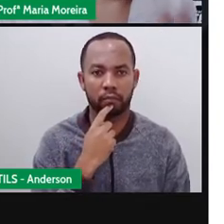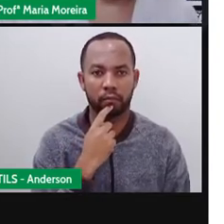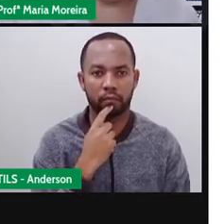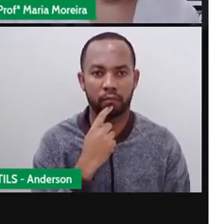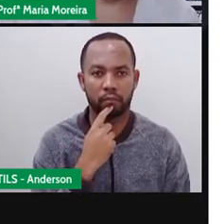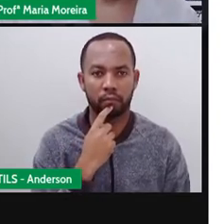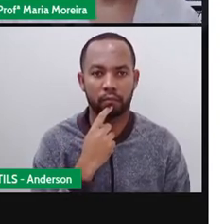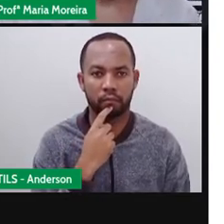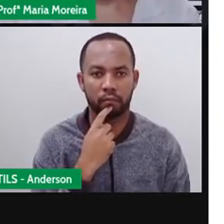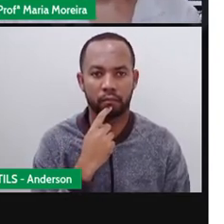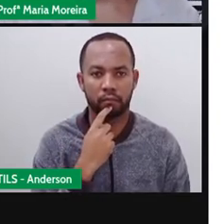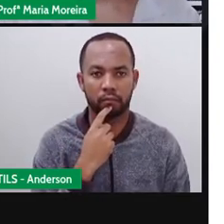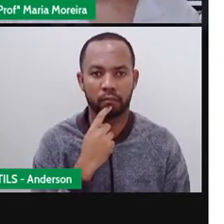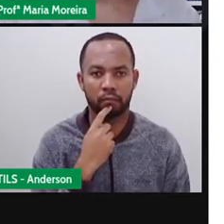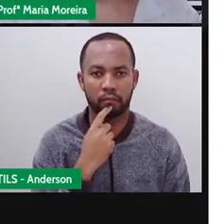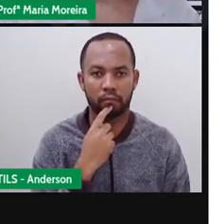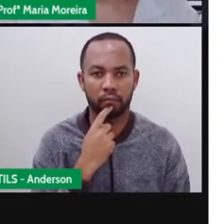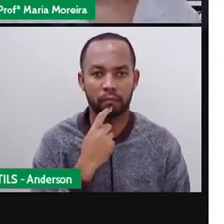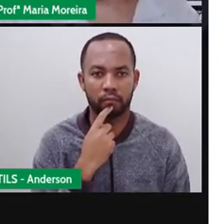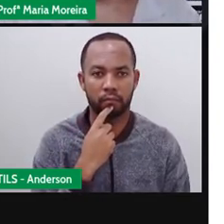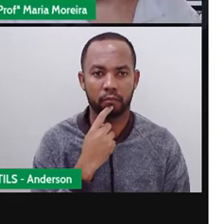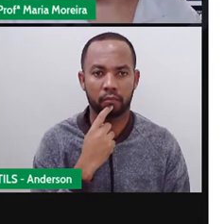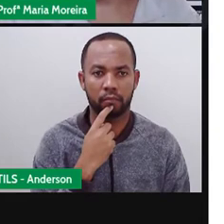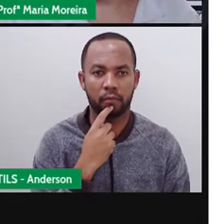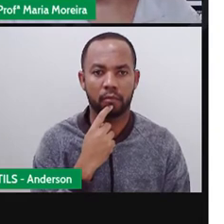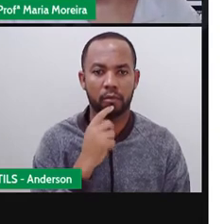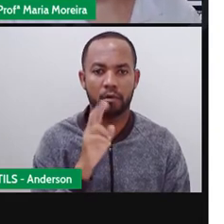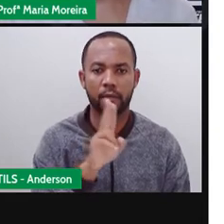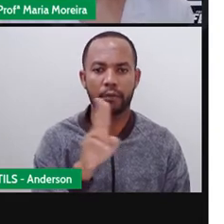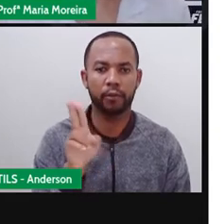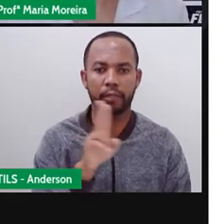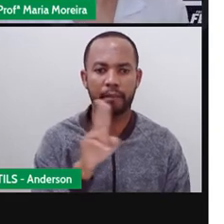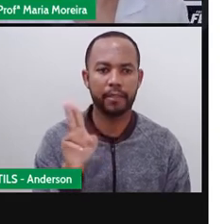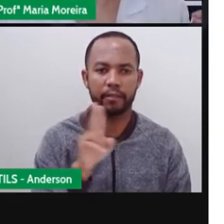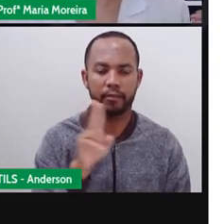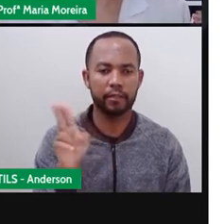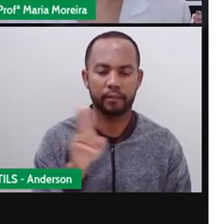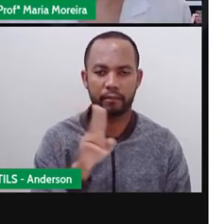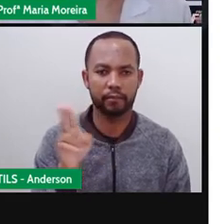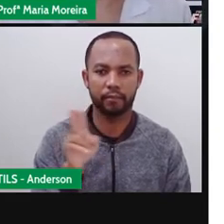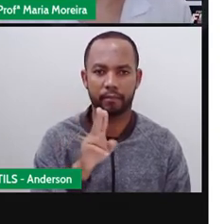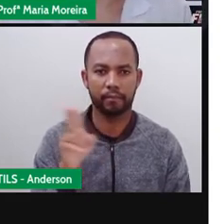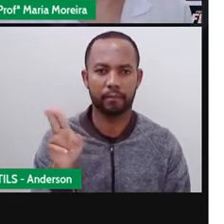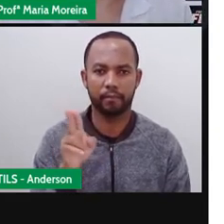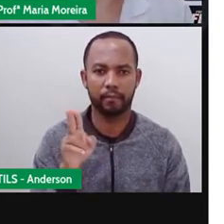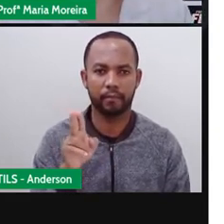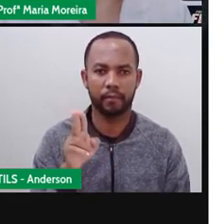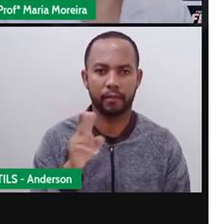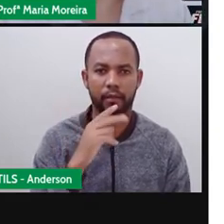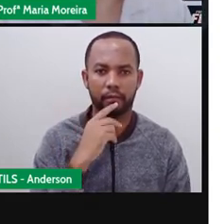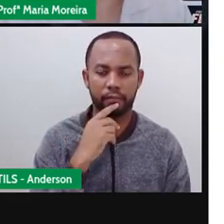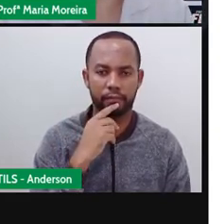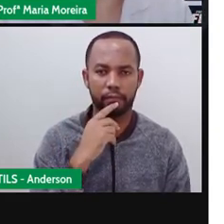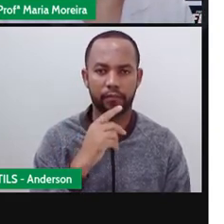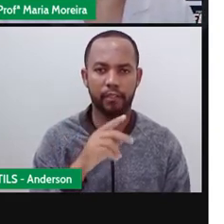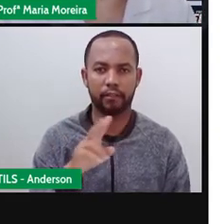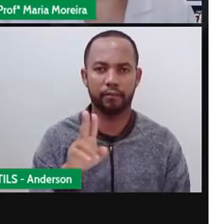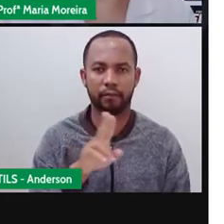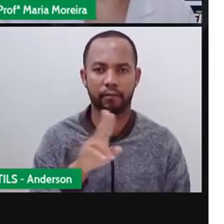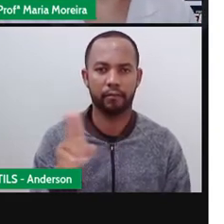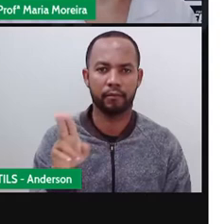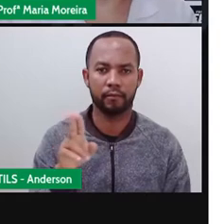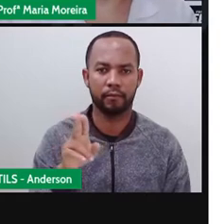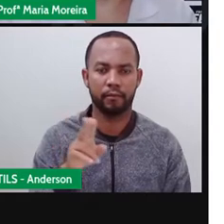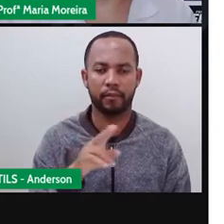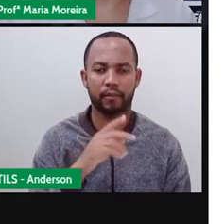Os mais conhecidos. Mas o fato dele ser... É Sopo e La